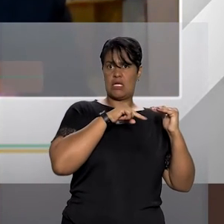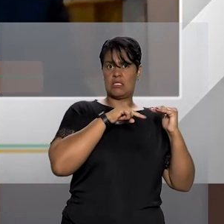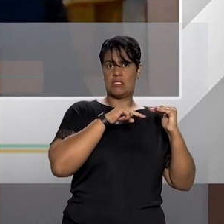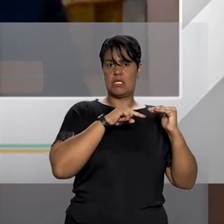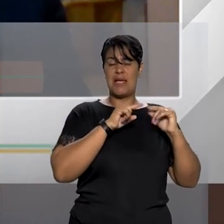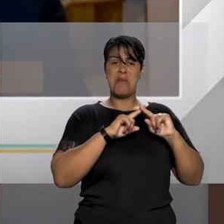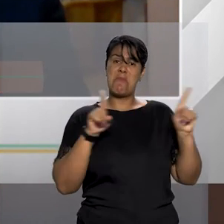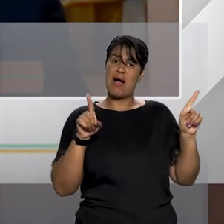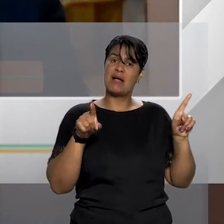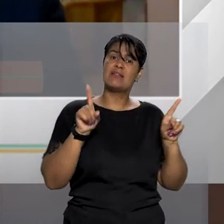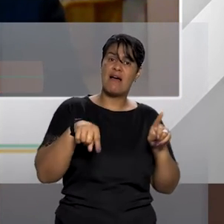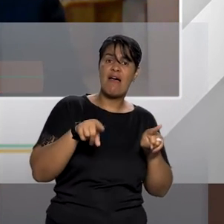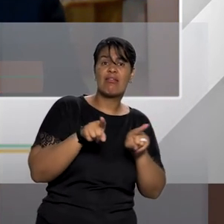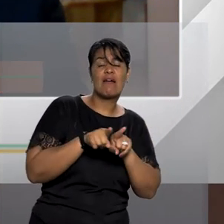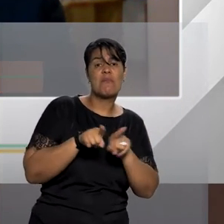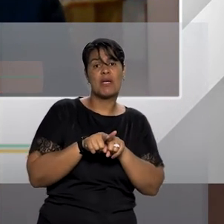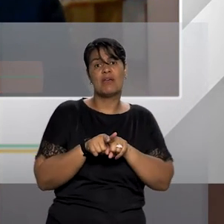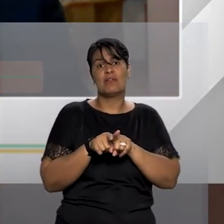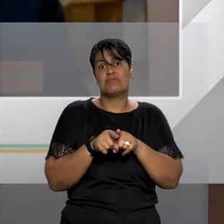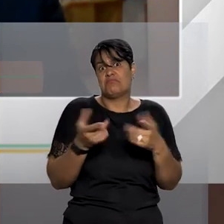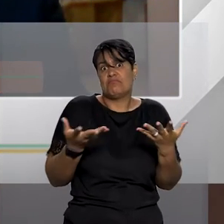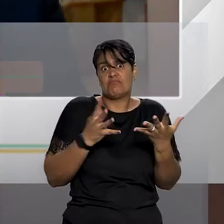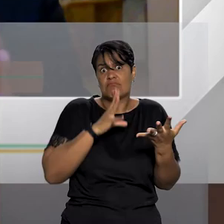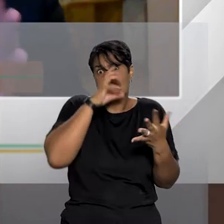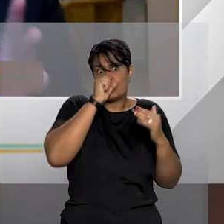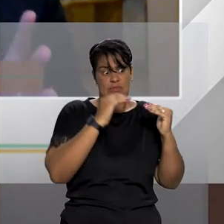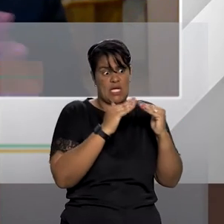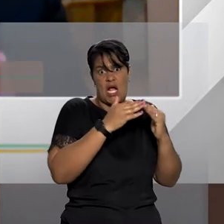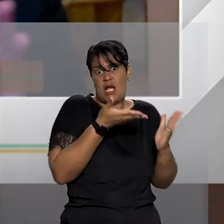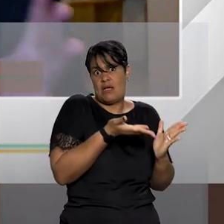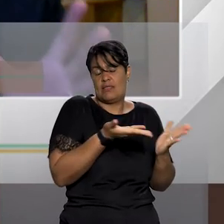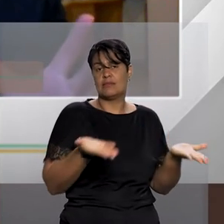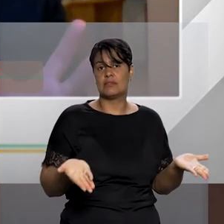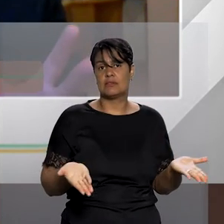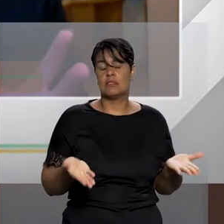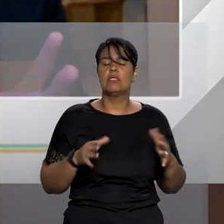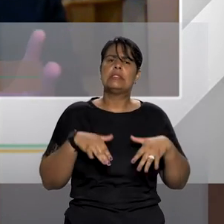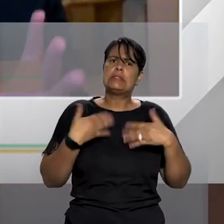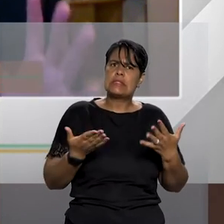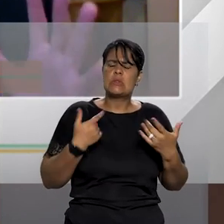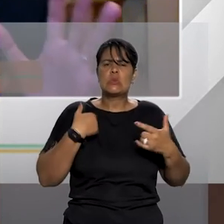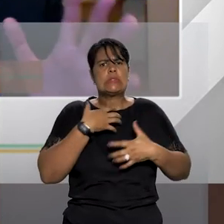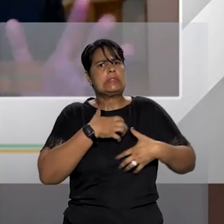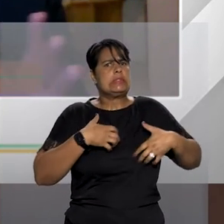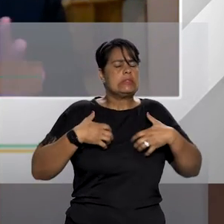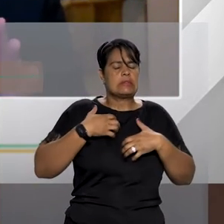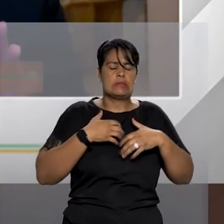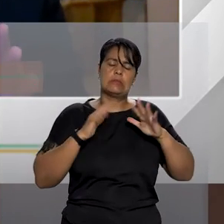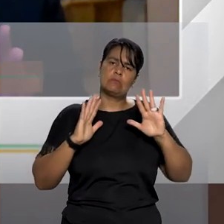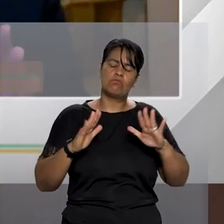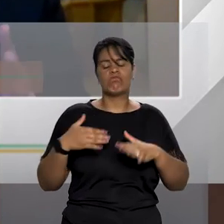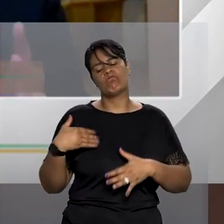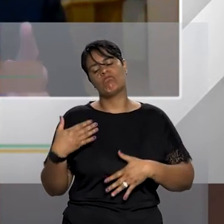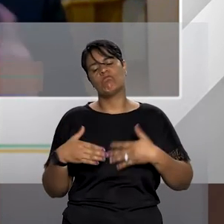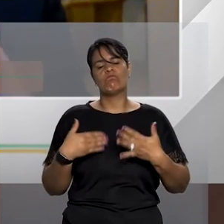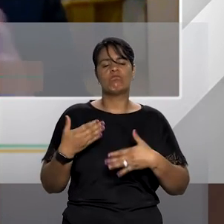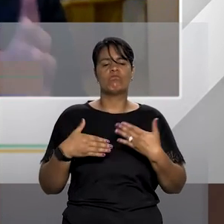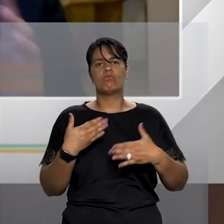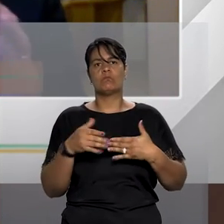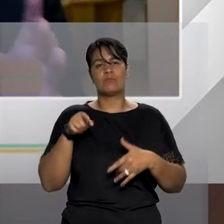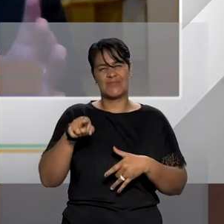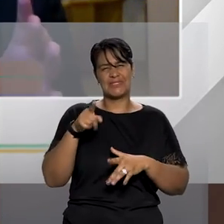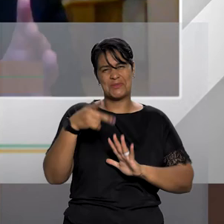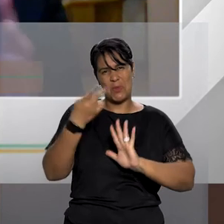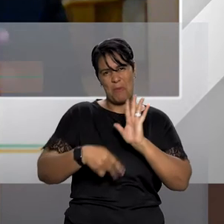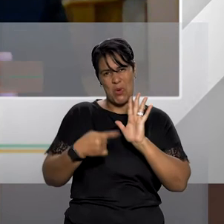ao domicílio daquela pessoa. Então tinha esse receio. Mas aí no curso da tramitação legislativa eles